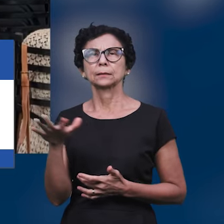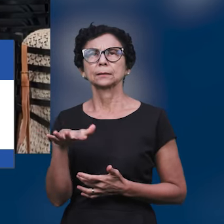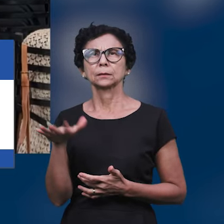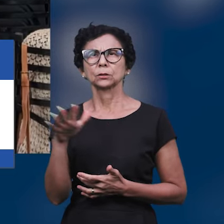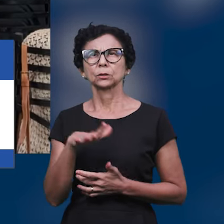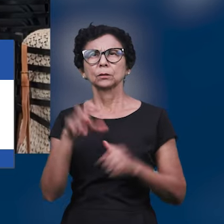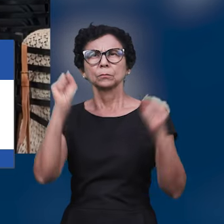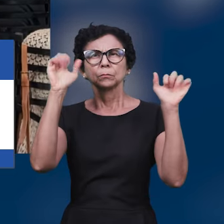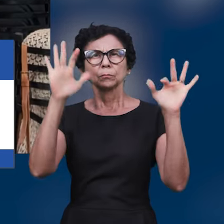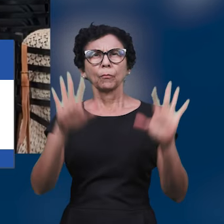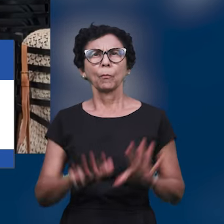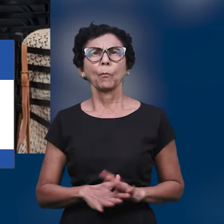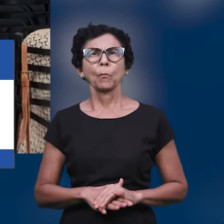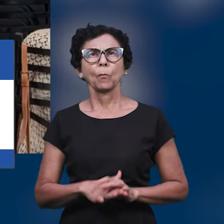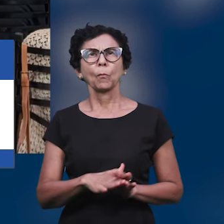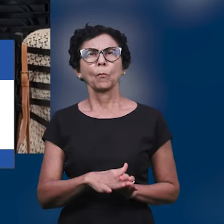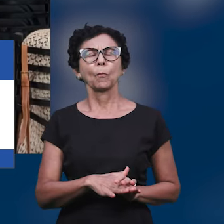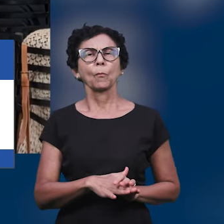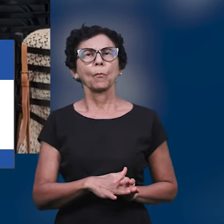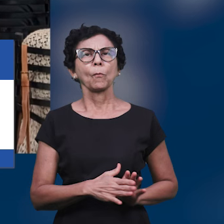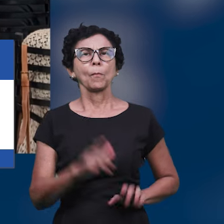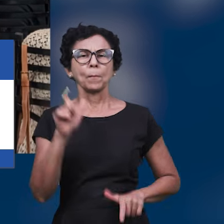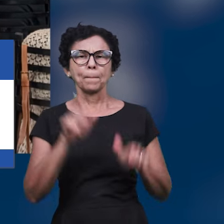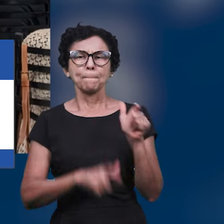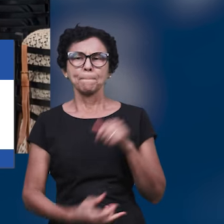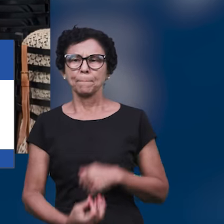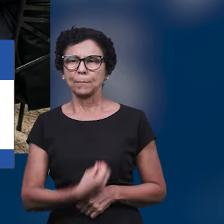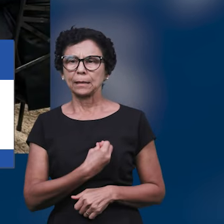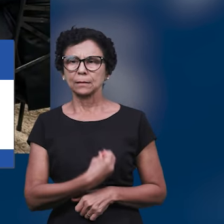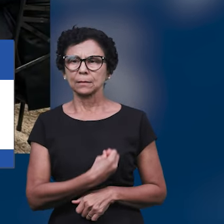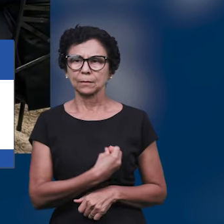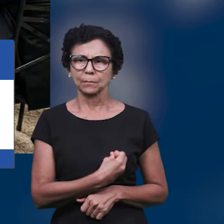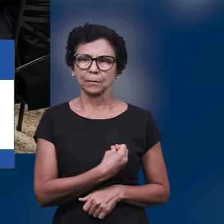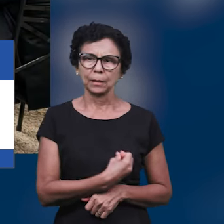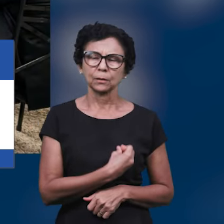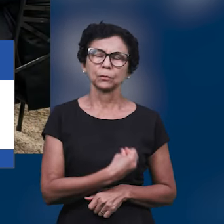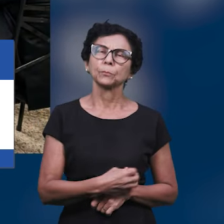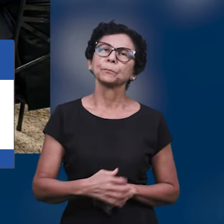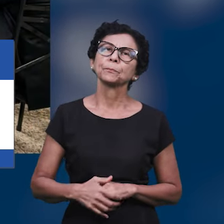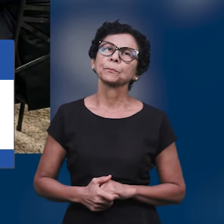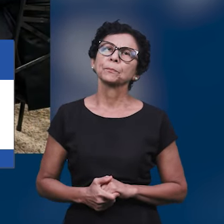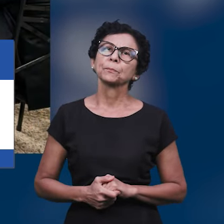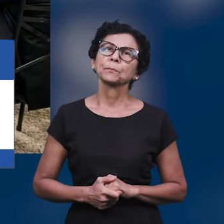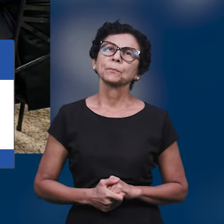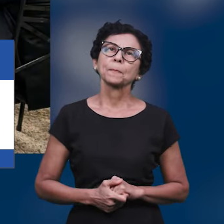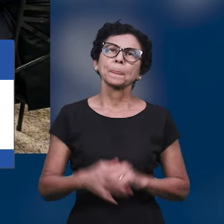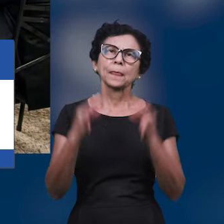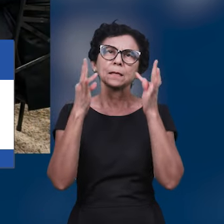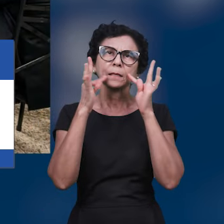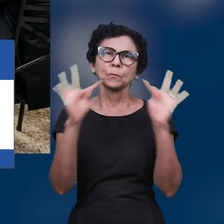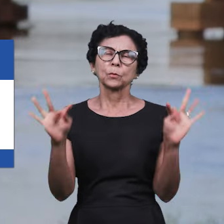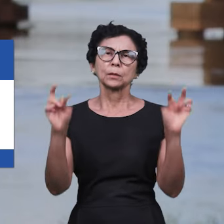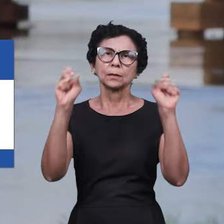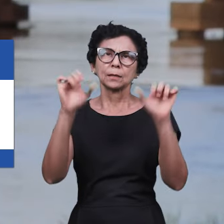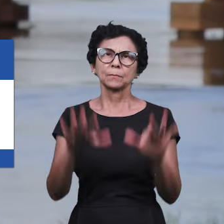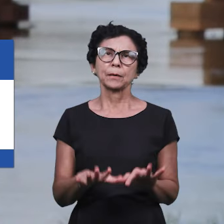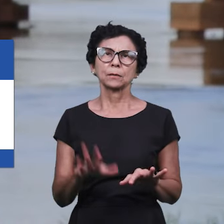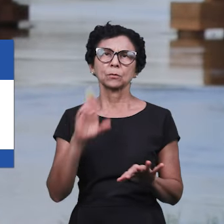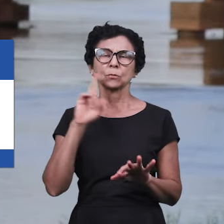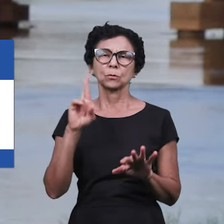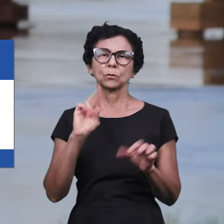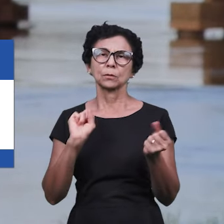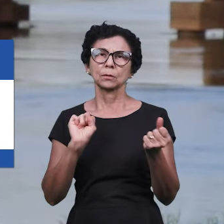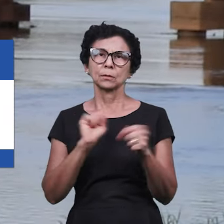deu uma grande bênção com a participação dos irmãos e com tudo aquilo que o Senhor operou neste mini-seminário. E